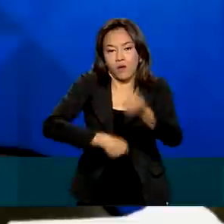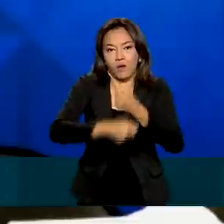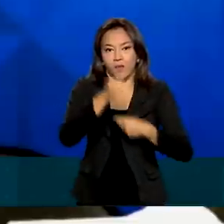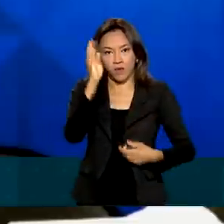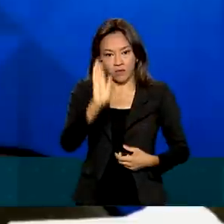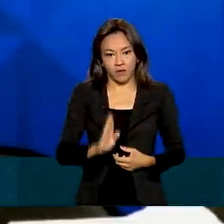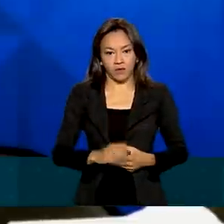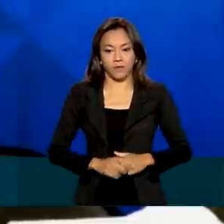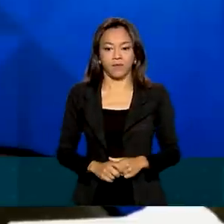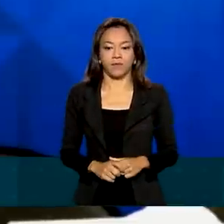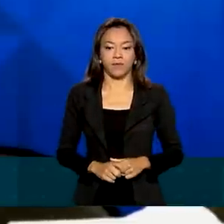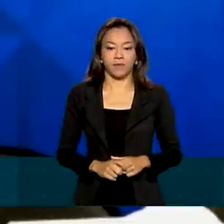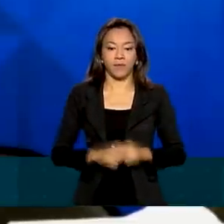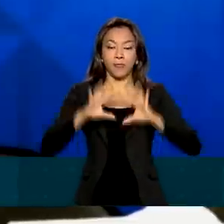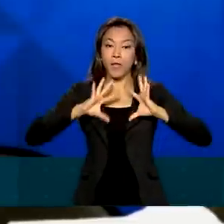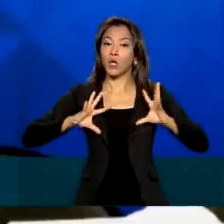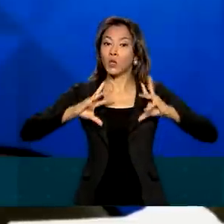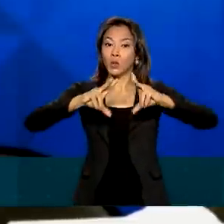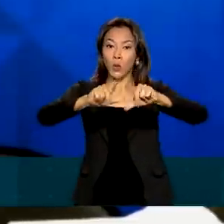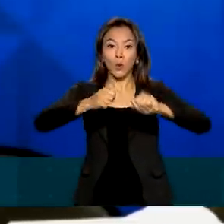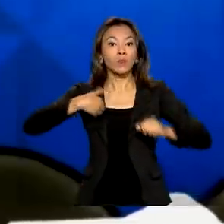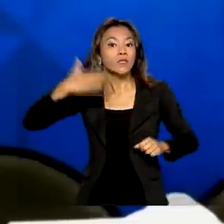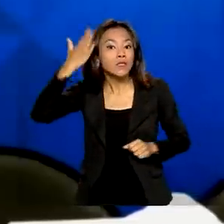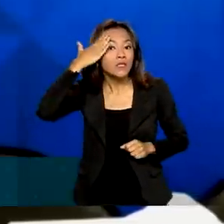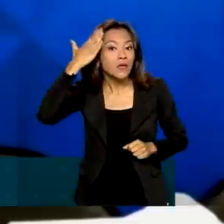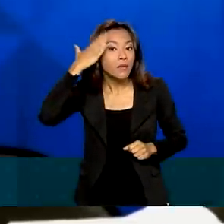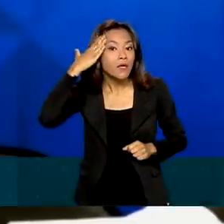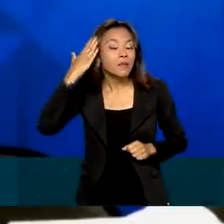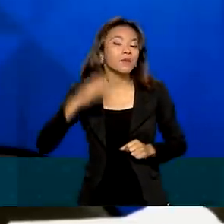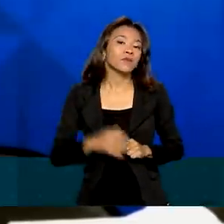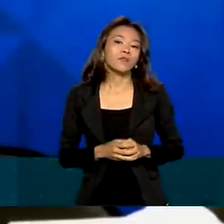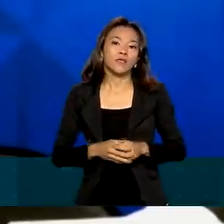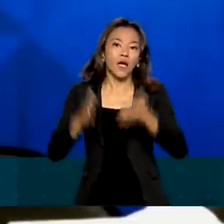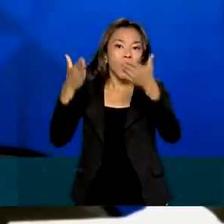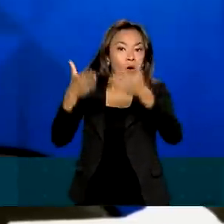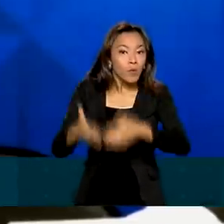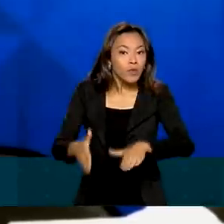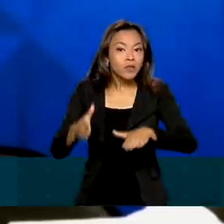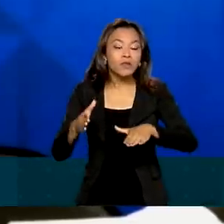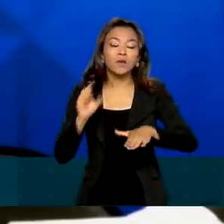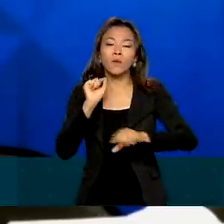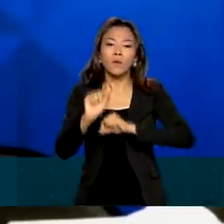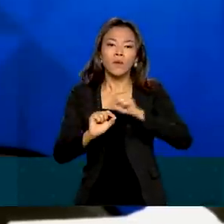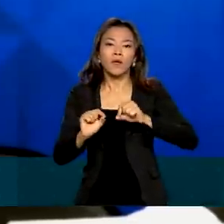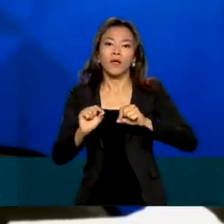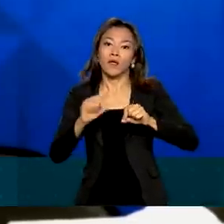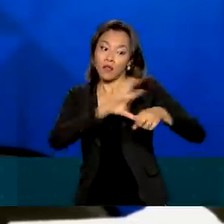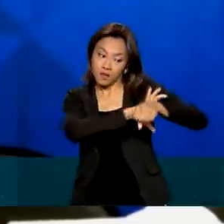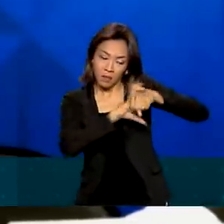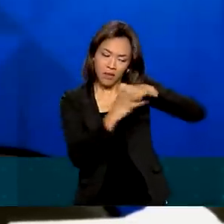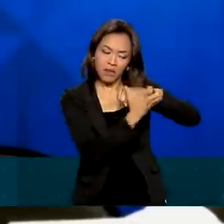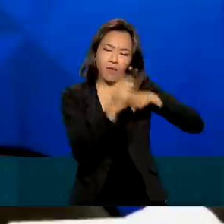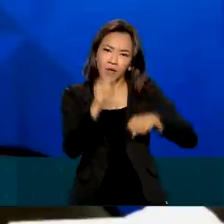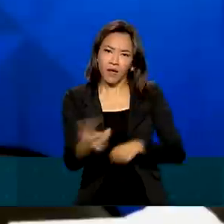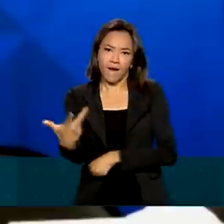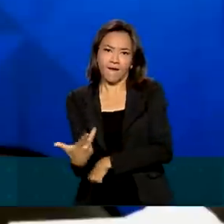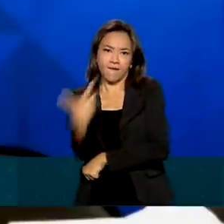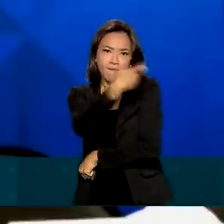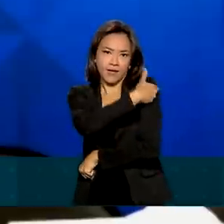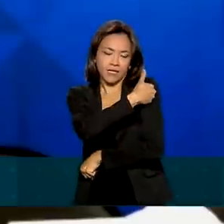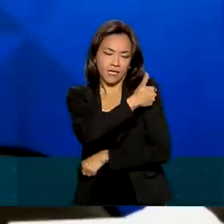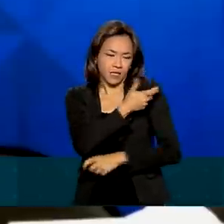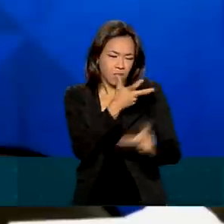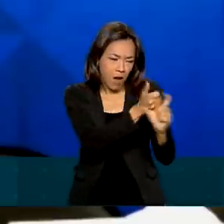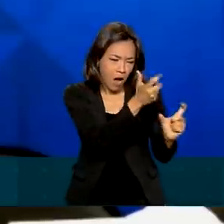Todos sabemos que a contenção da pandemia, por meio da vacinação em massa, da vigilância ativa para